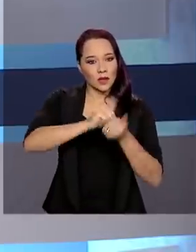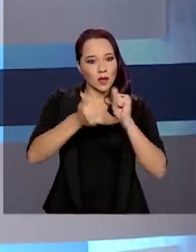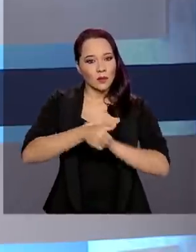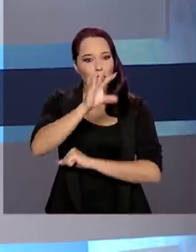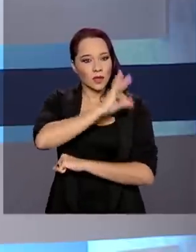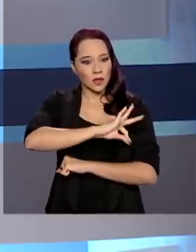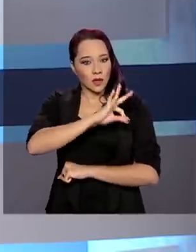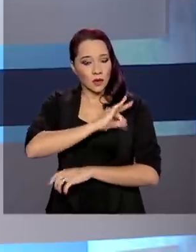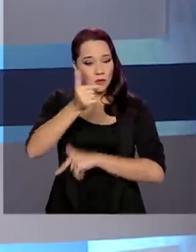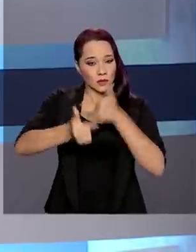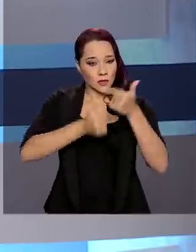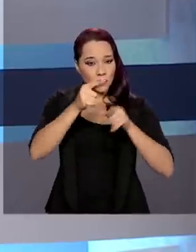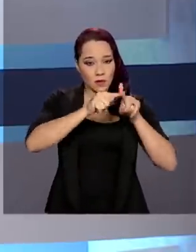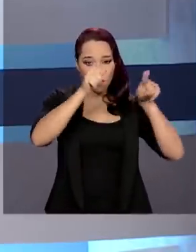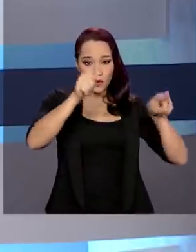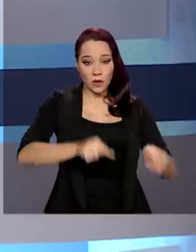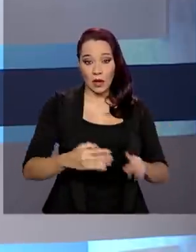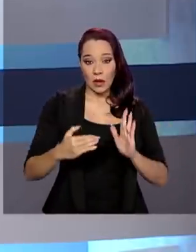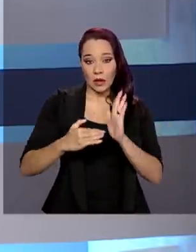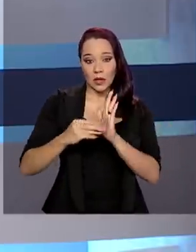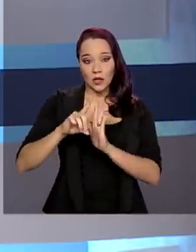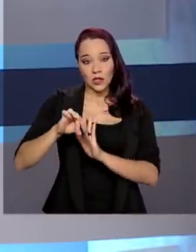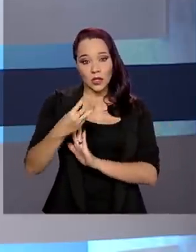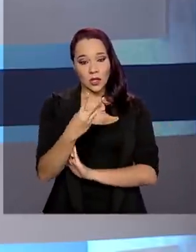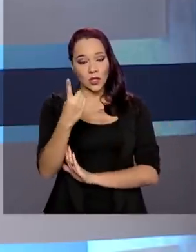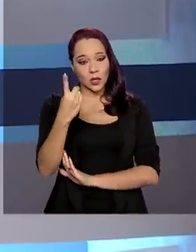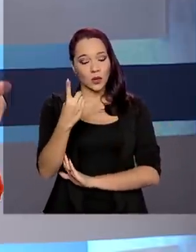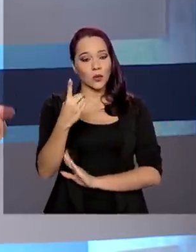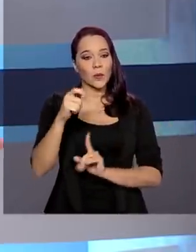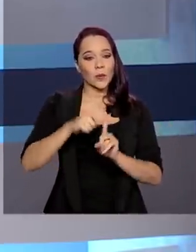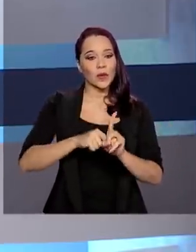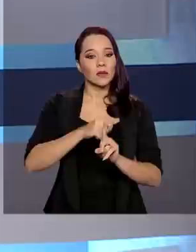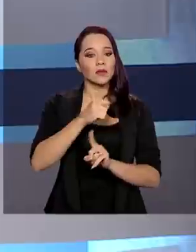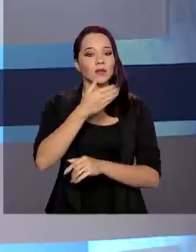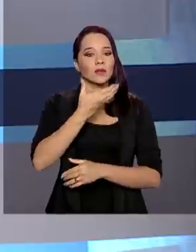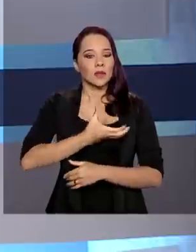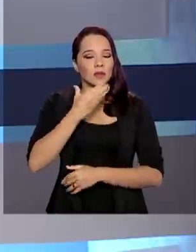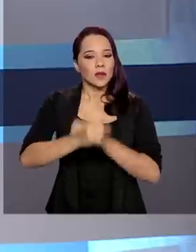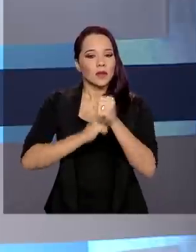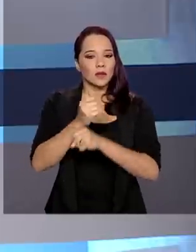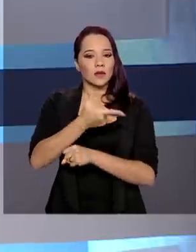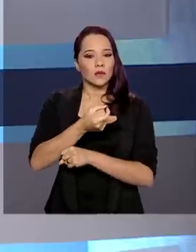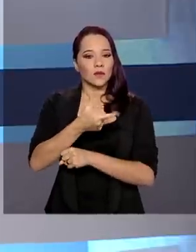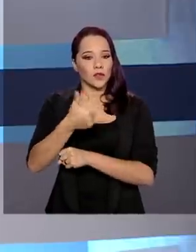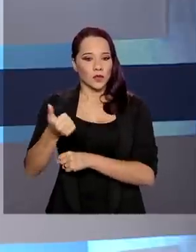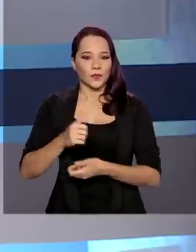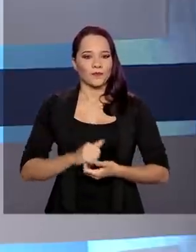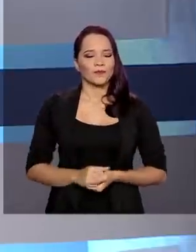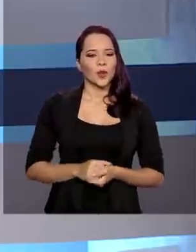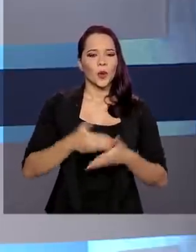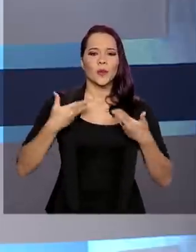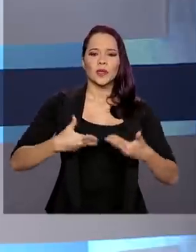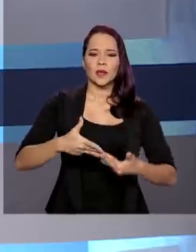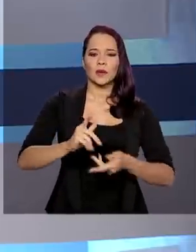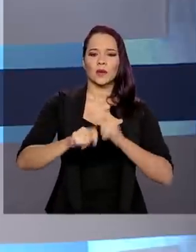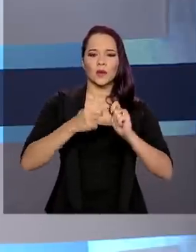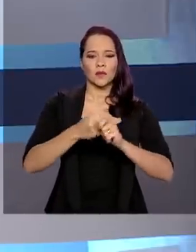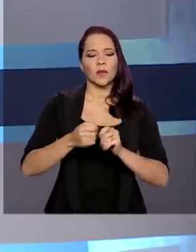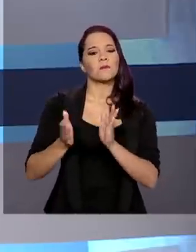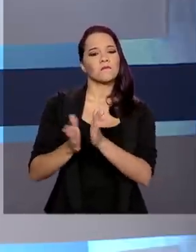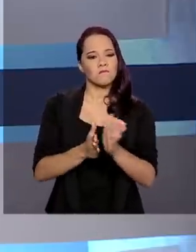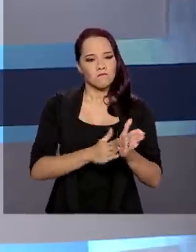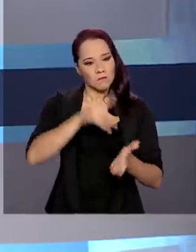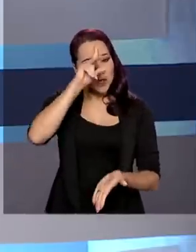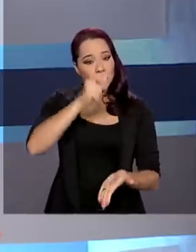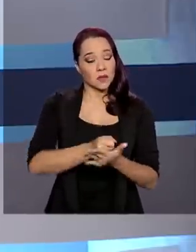salariais de servidores públicos até 31 de dezembro de 2021. Em nota, o Ministério da Economia elogiou a decisão